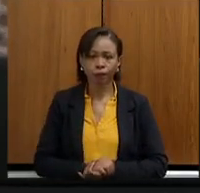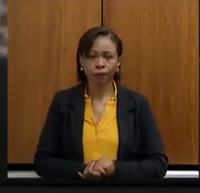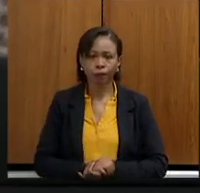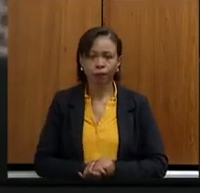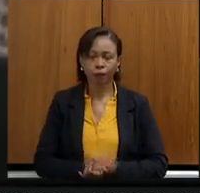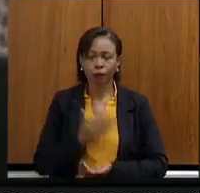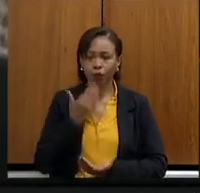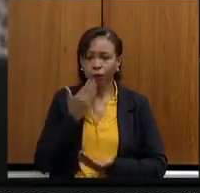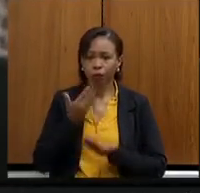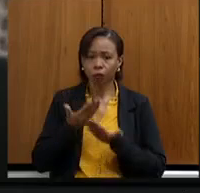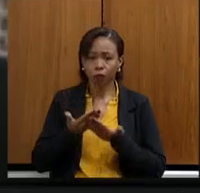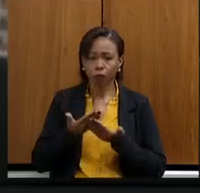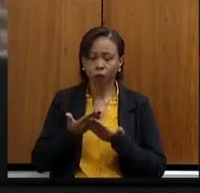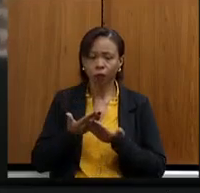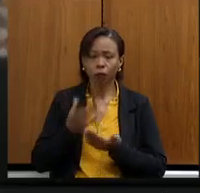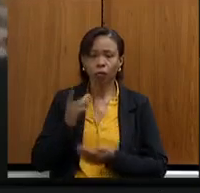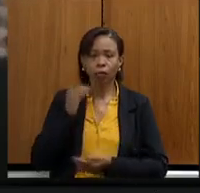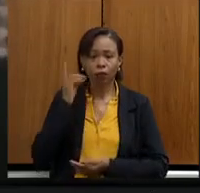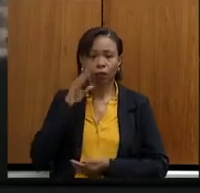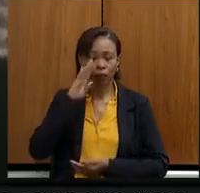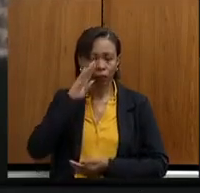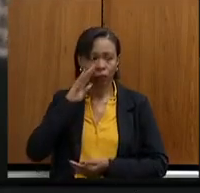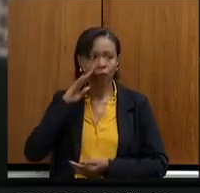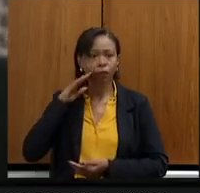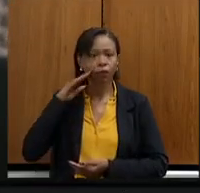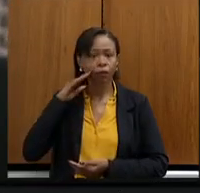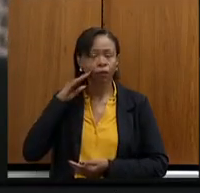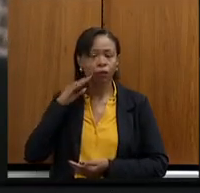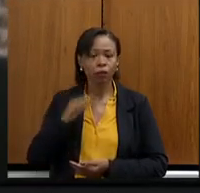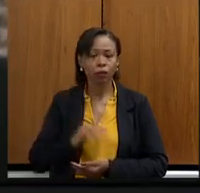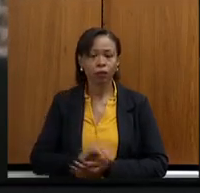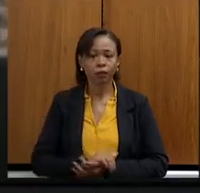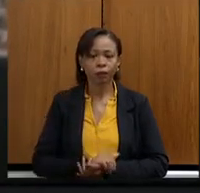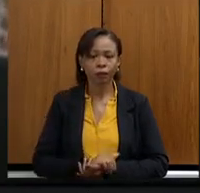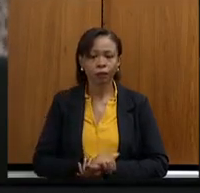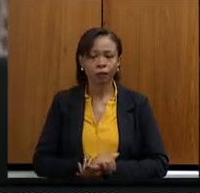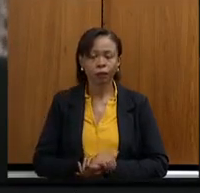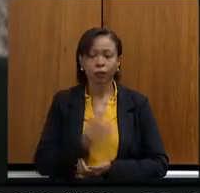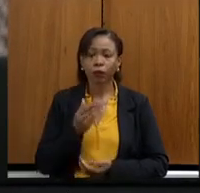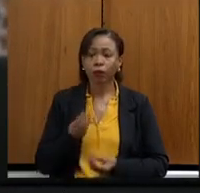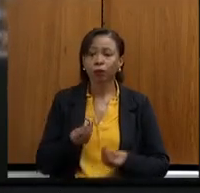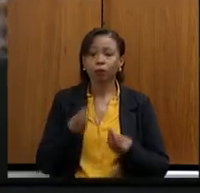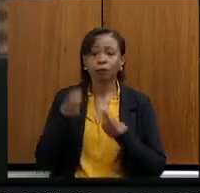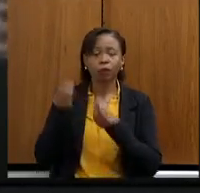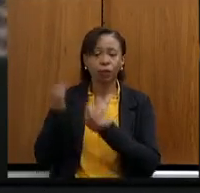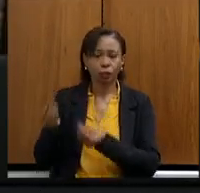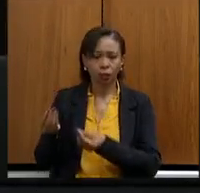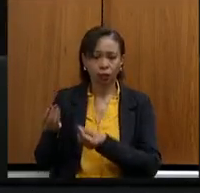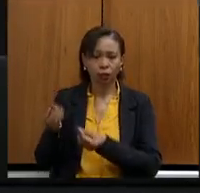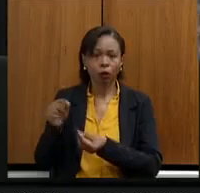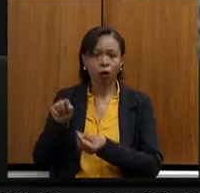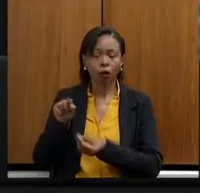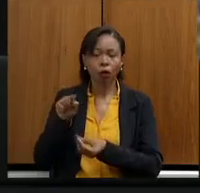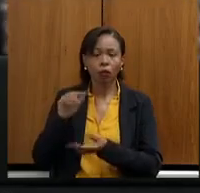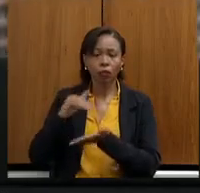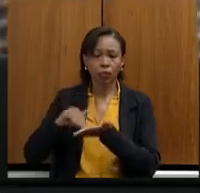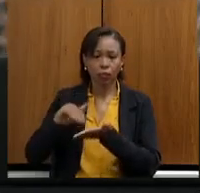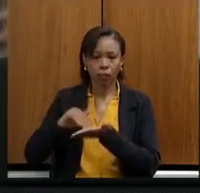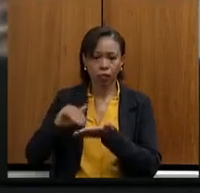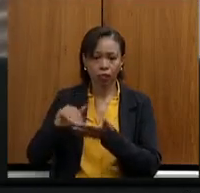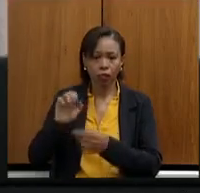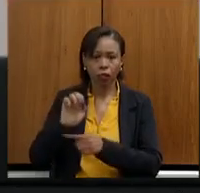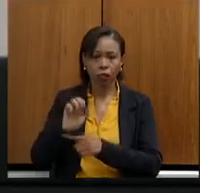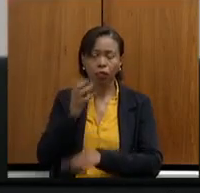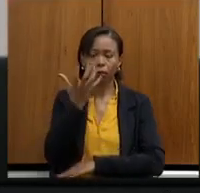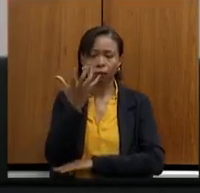Requerimento à deputada Beatriz Sequeira que seja encaminhado à Secretaria de Estado de